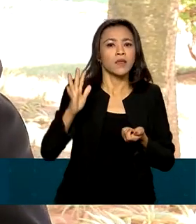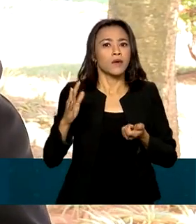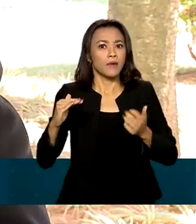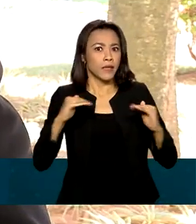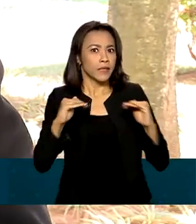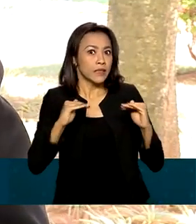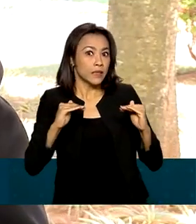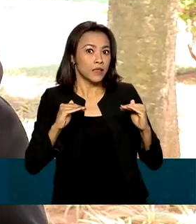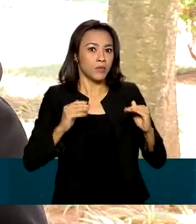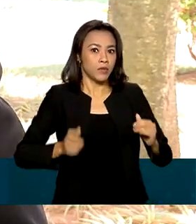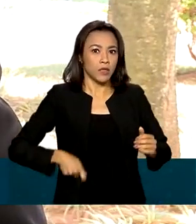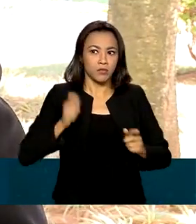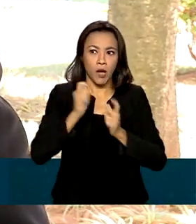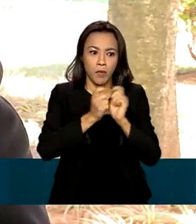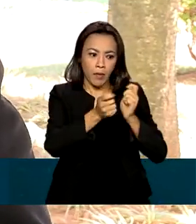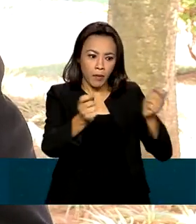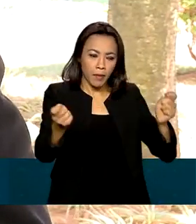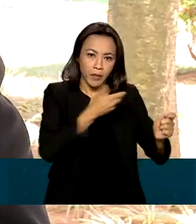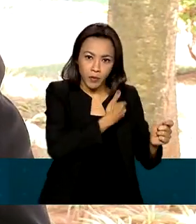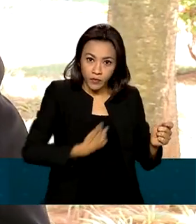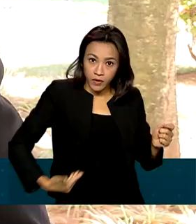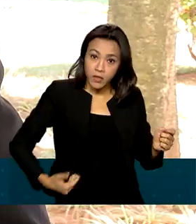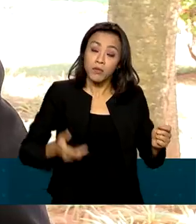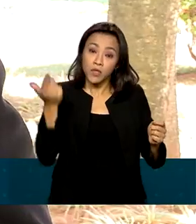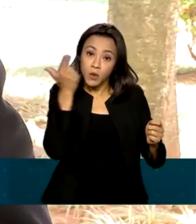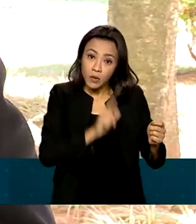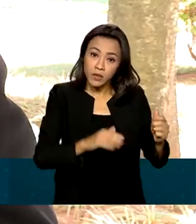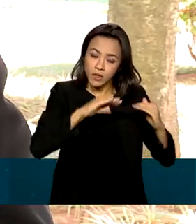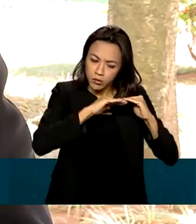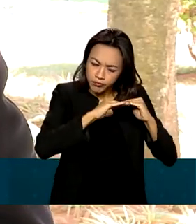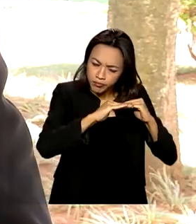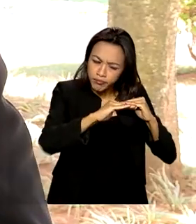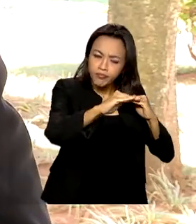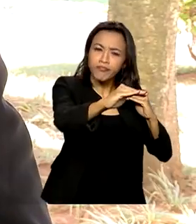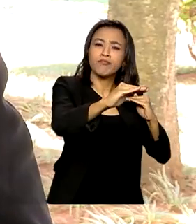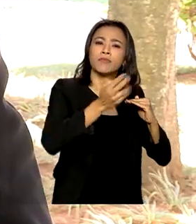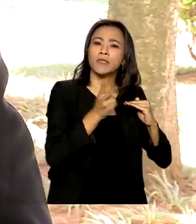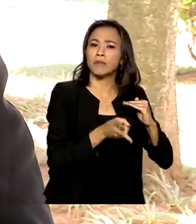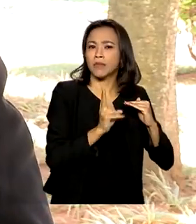para depois ter um crescimento sustentável, que se mantém no longo prazo.